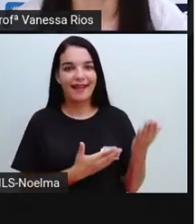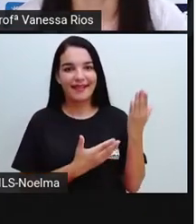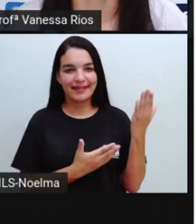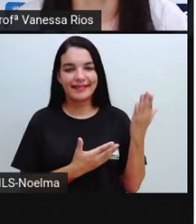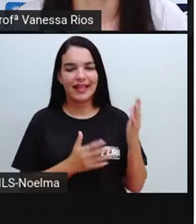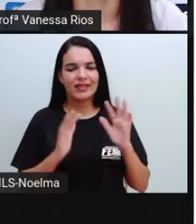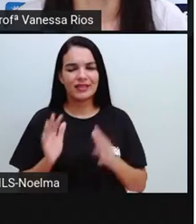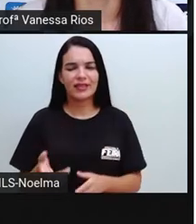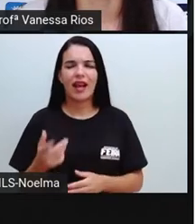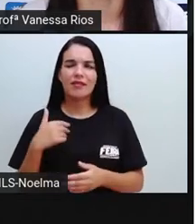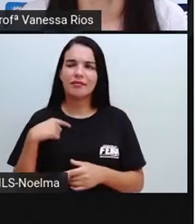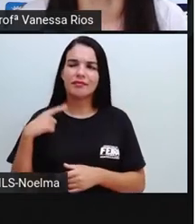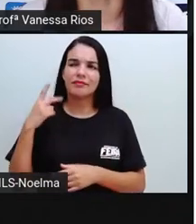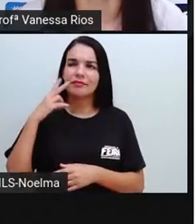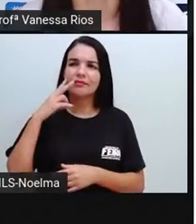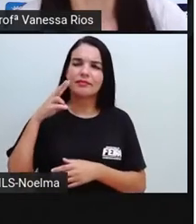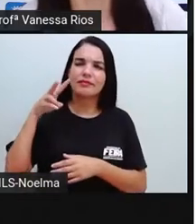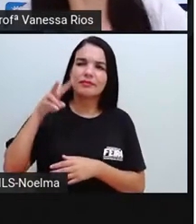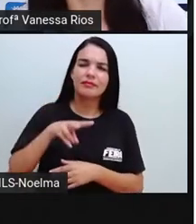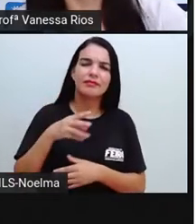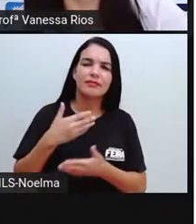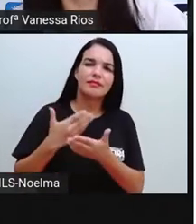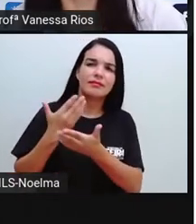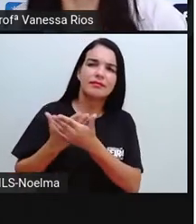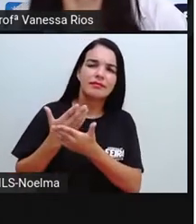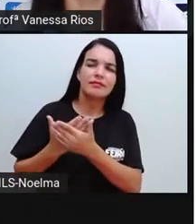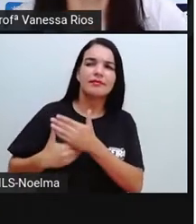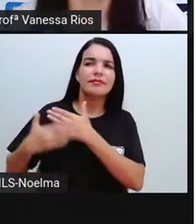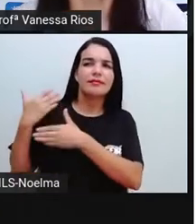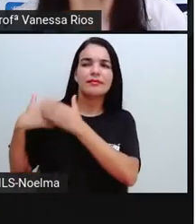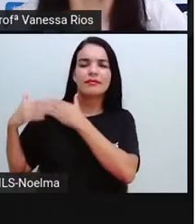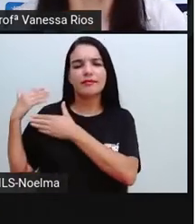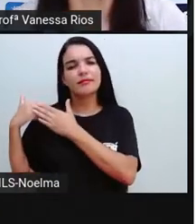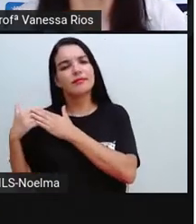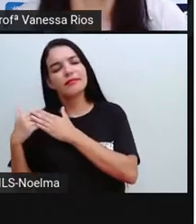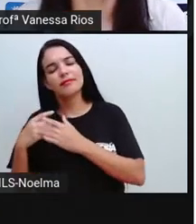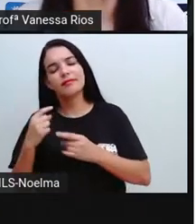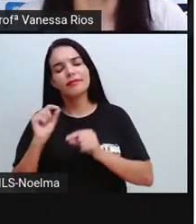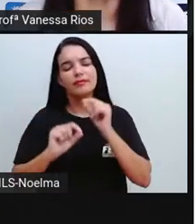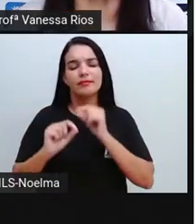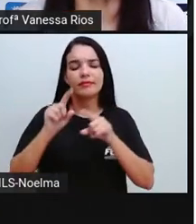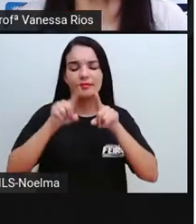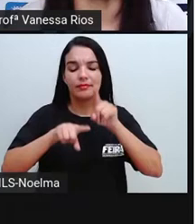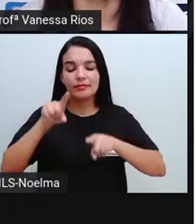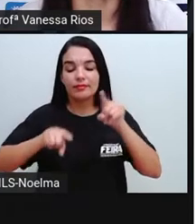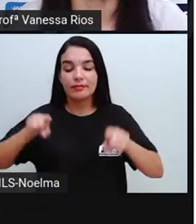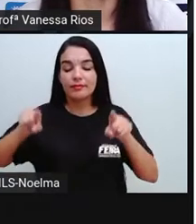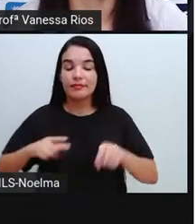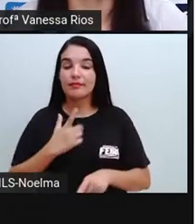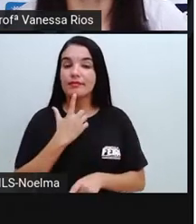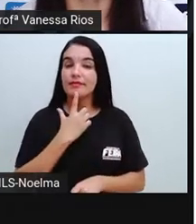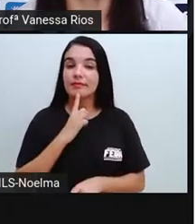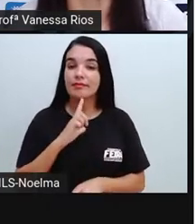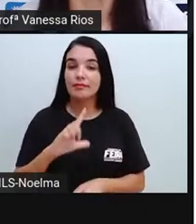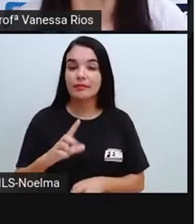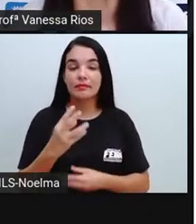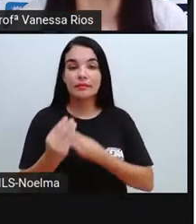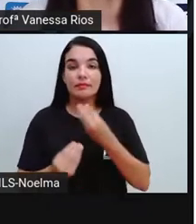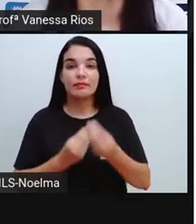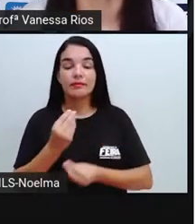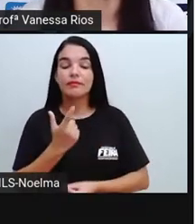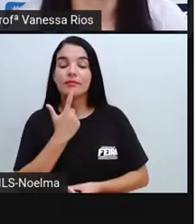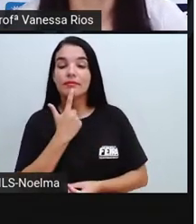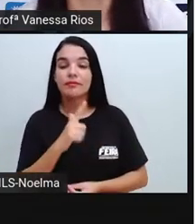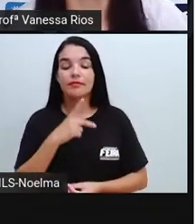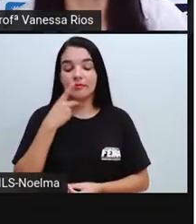A gente já vem aí observando, já estudamos sobre a variação linguística, como a língua, como a forma